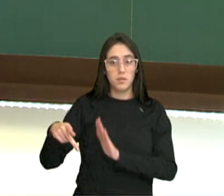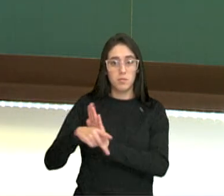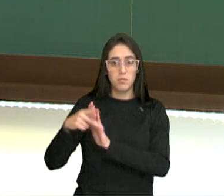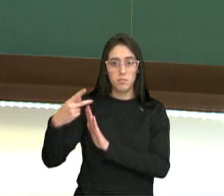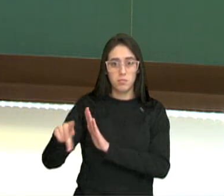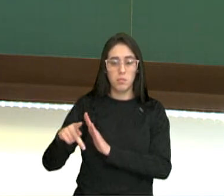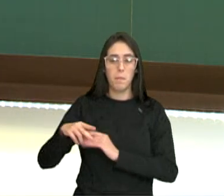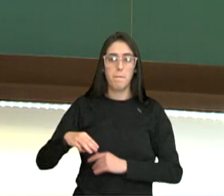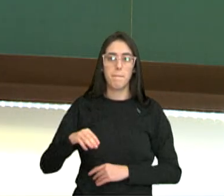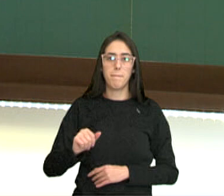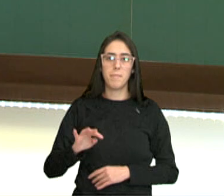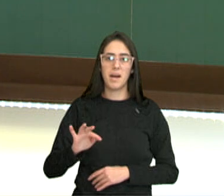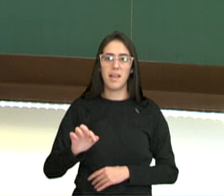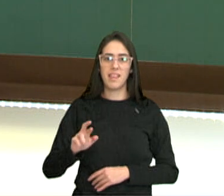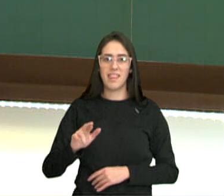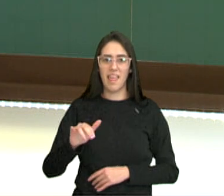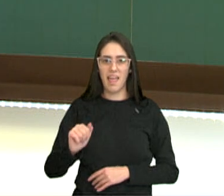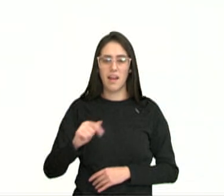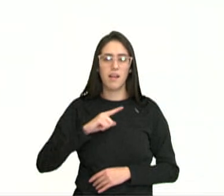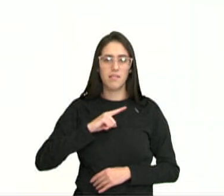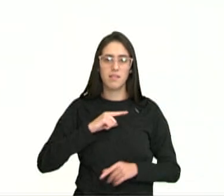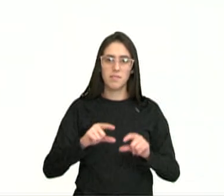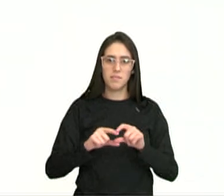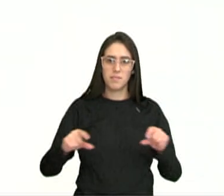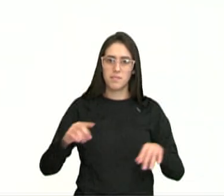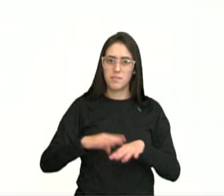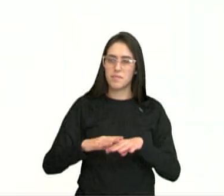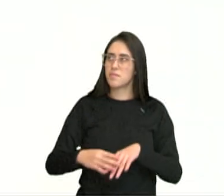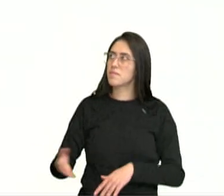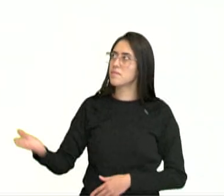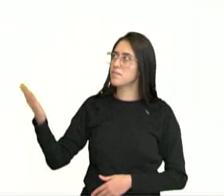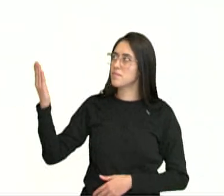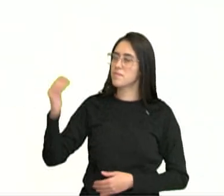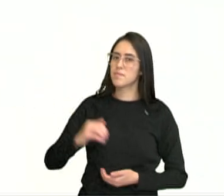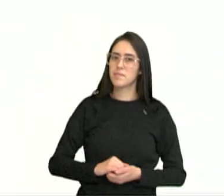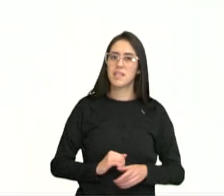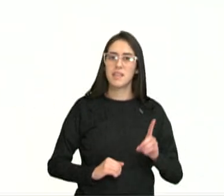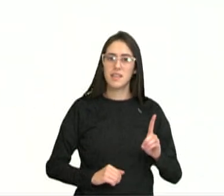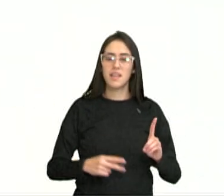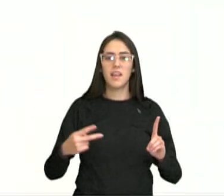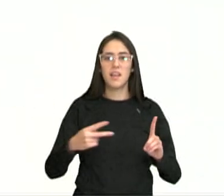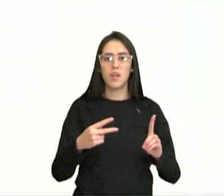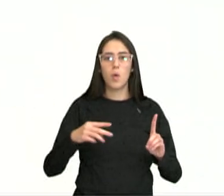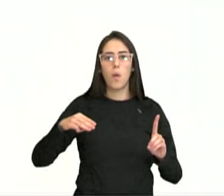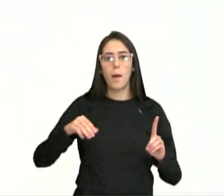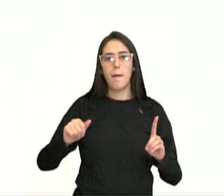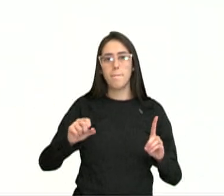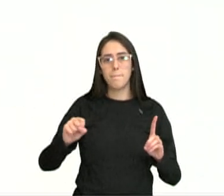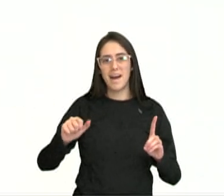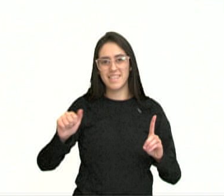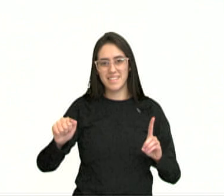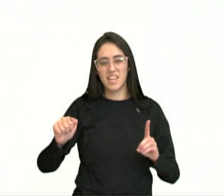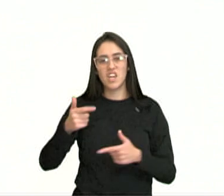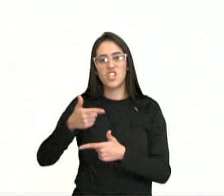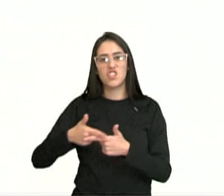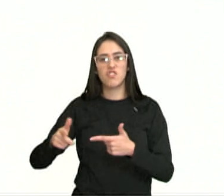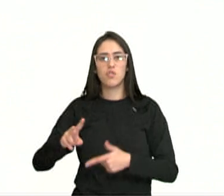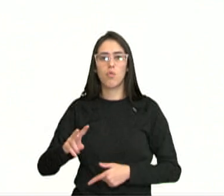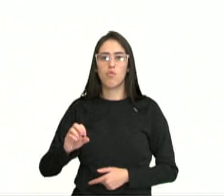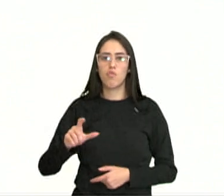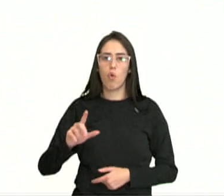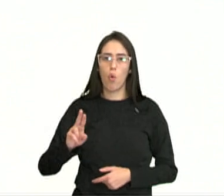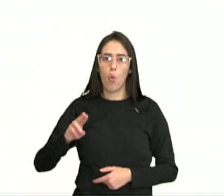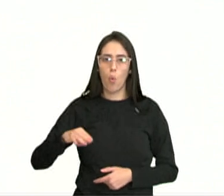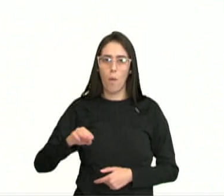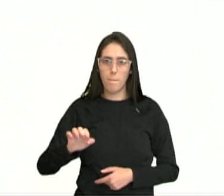matéria e ela vem dessa equação aqui. Então, densidade é igual a massa dividido por volume e a unidade mais comum para representar a